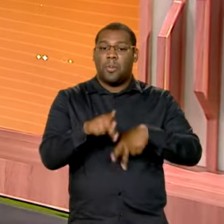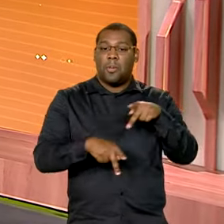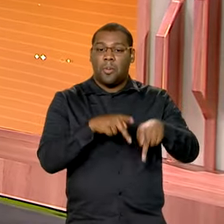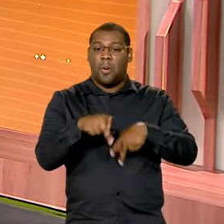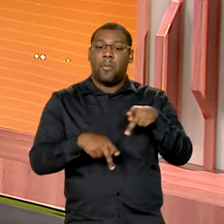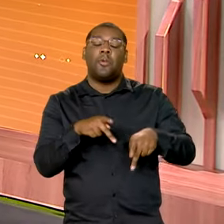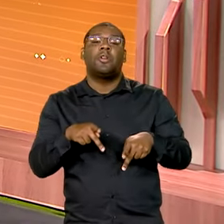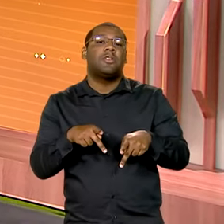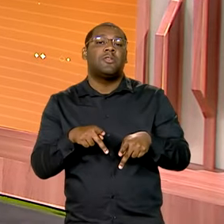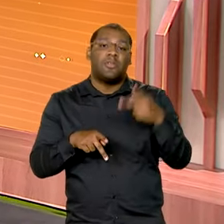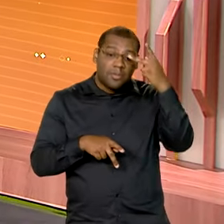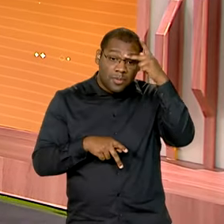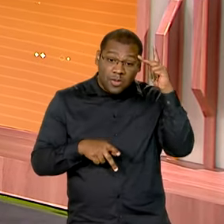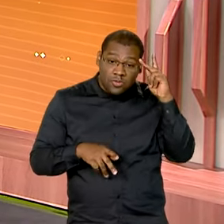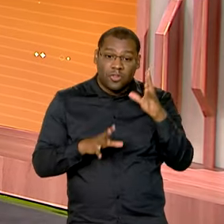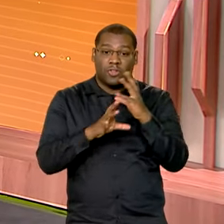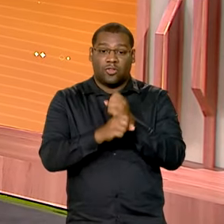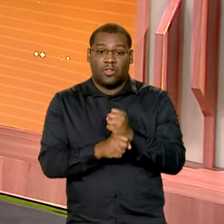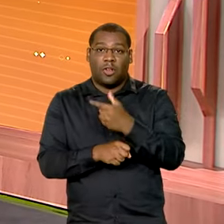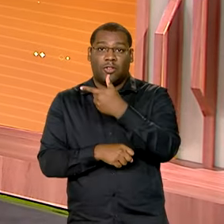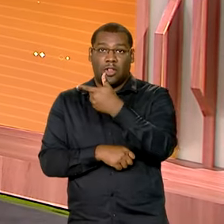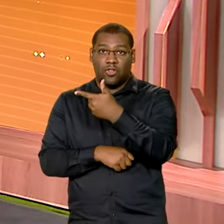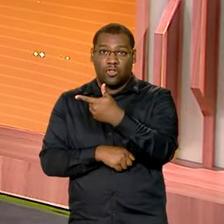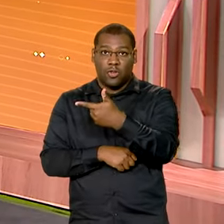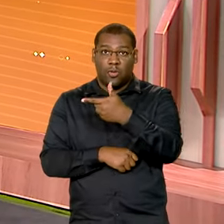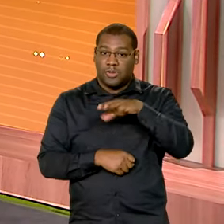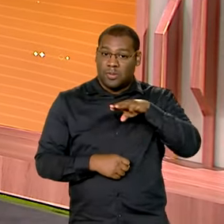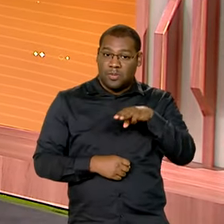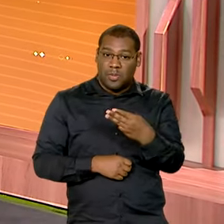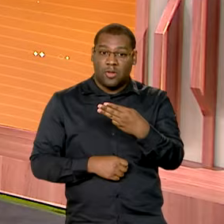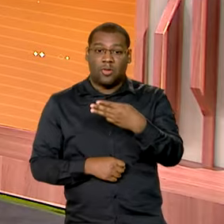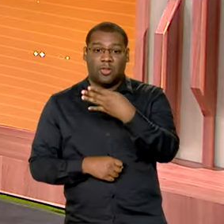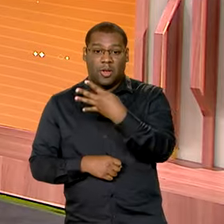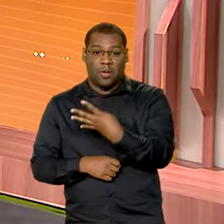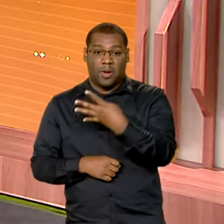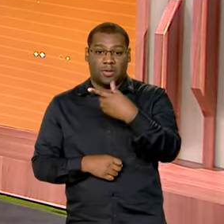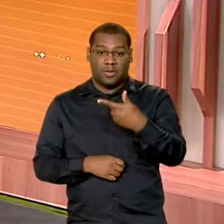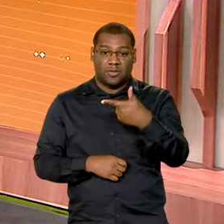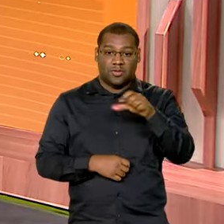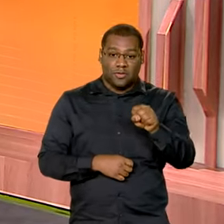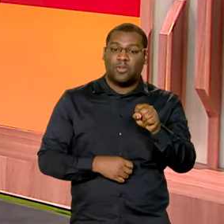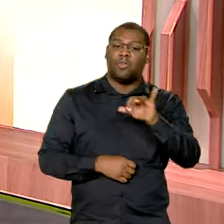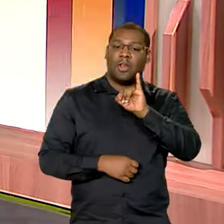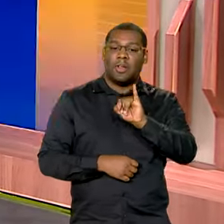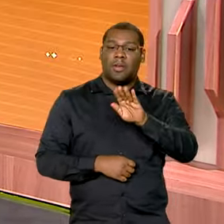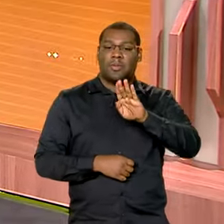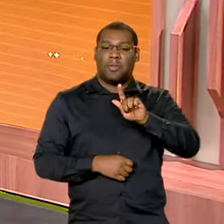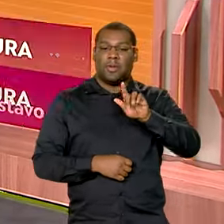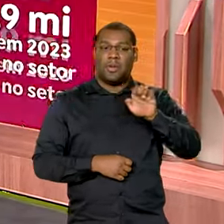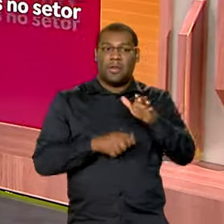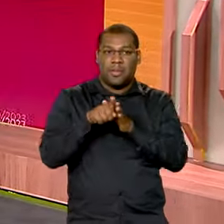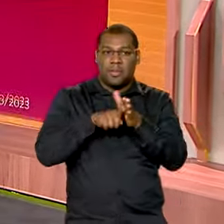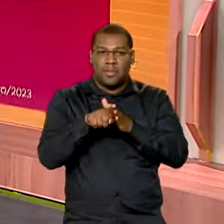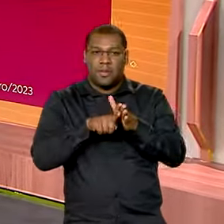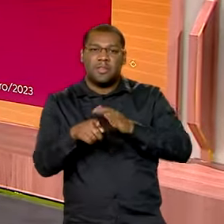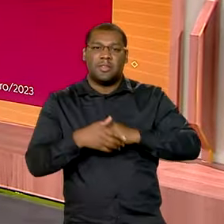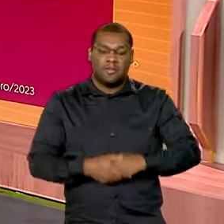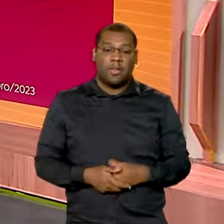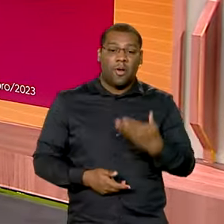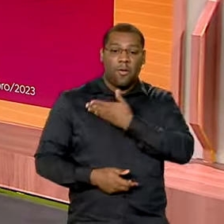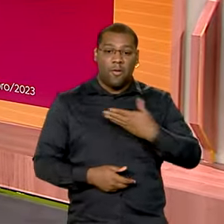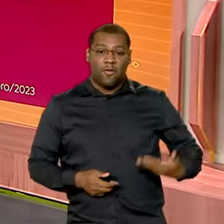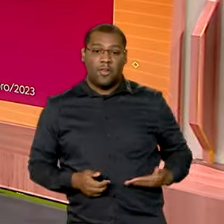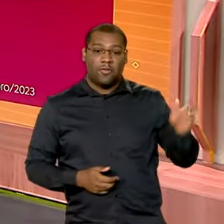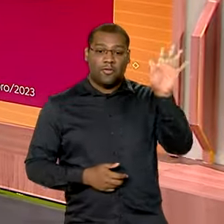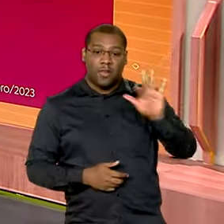habitantes. Olha aí, muita gente. Isso de acordo com o último censo do IBGE. Vamos dar uma olhada nas ações do governo federal? Na área da